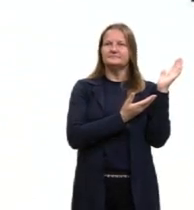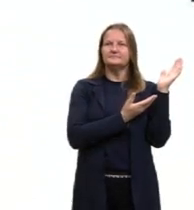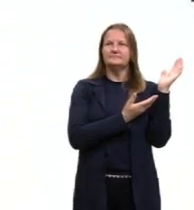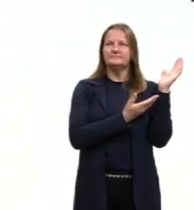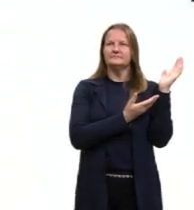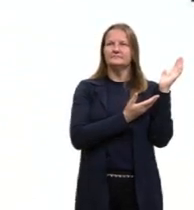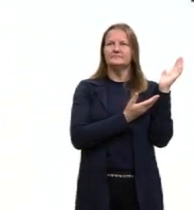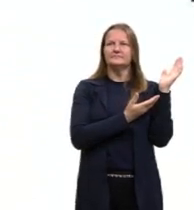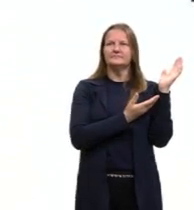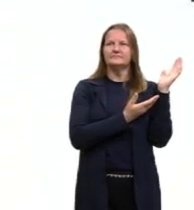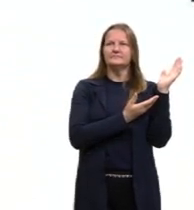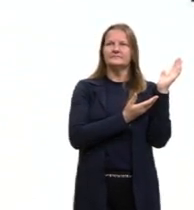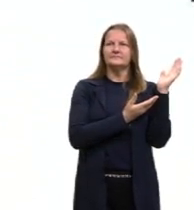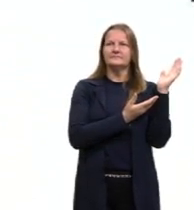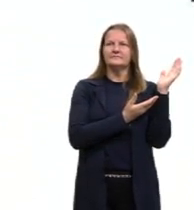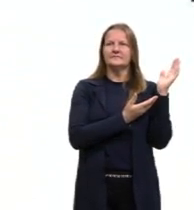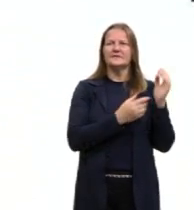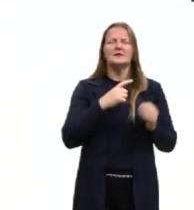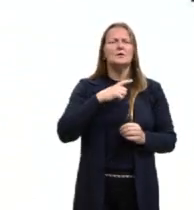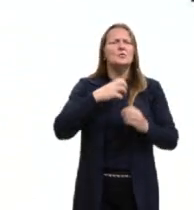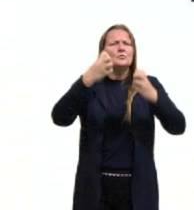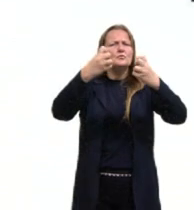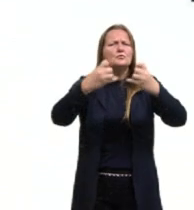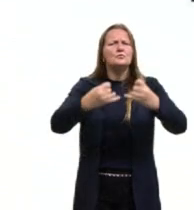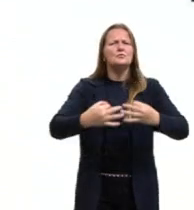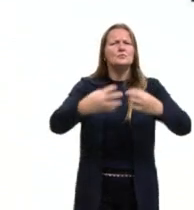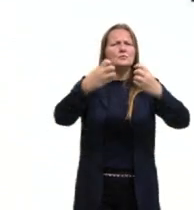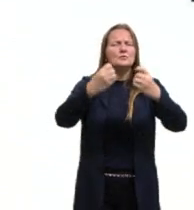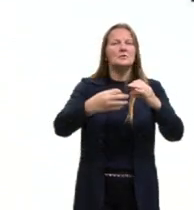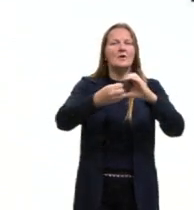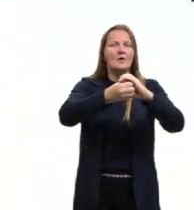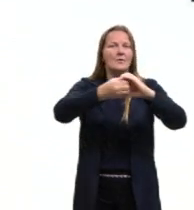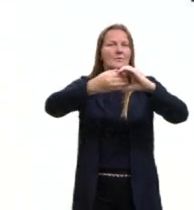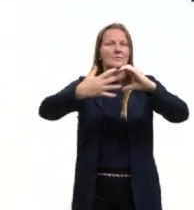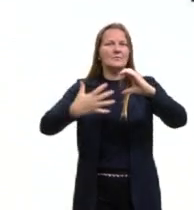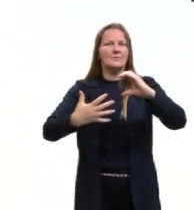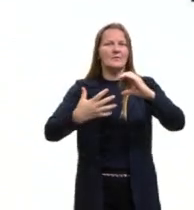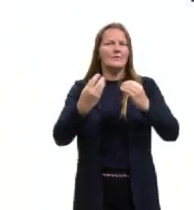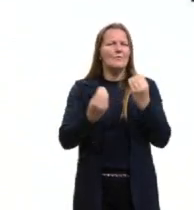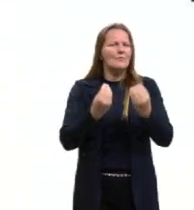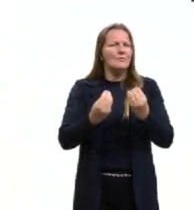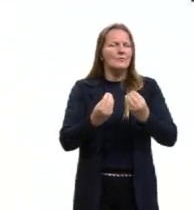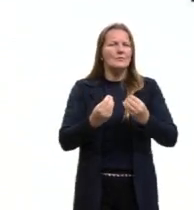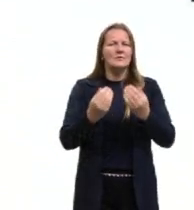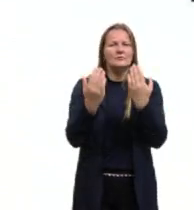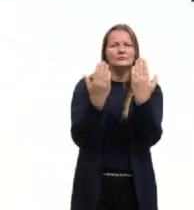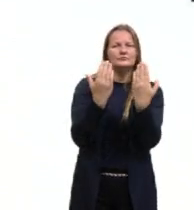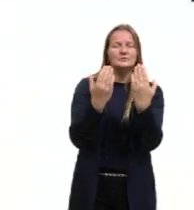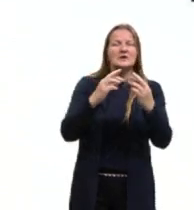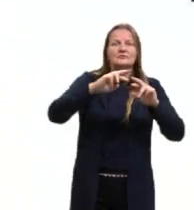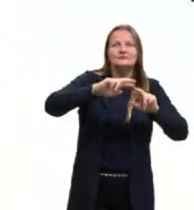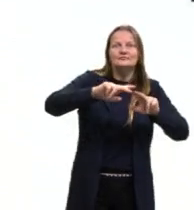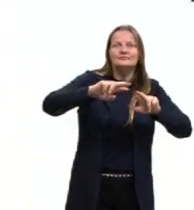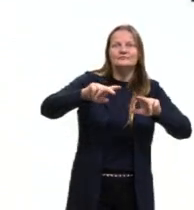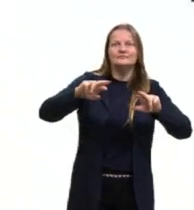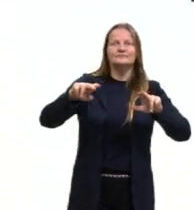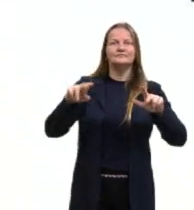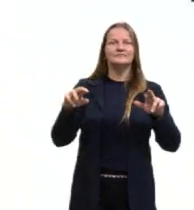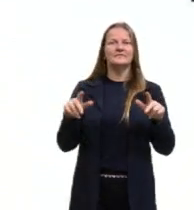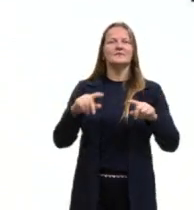relação à arte indígena é defini-la ou caracterizá-la entre as muitas atividades